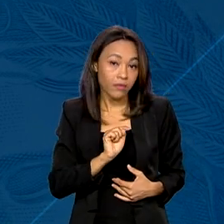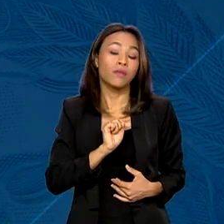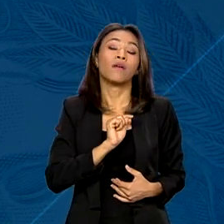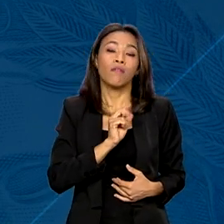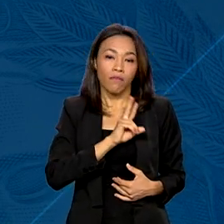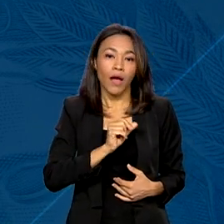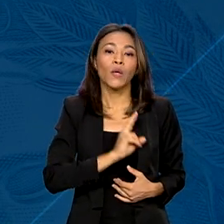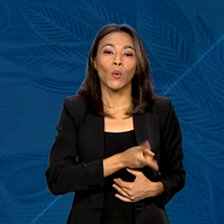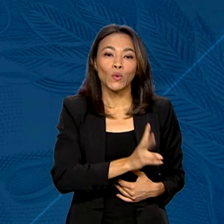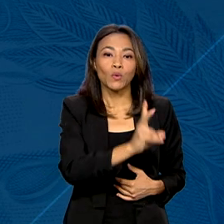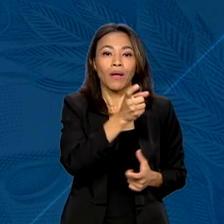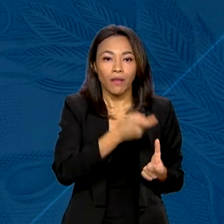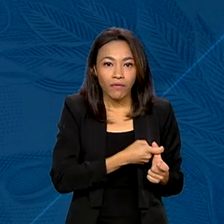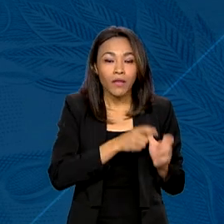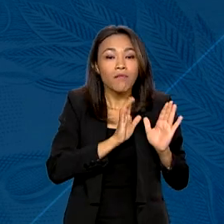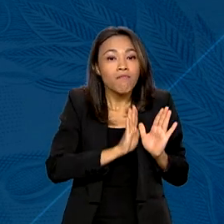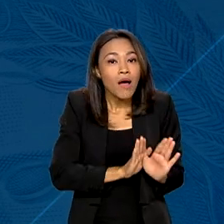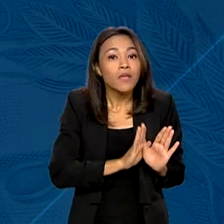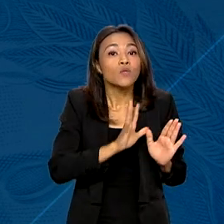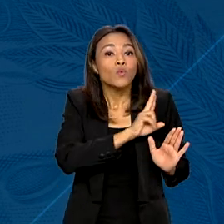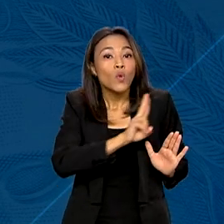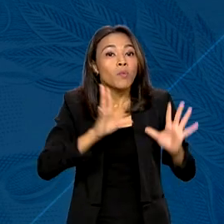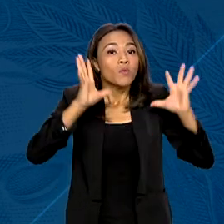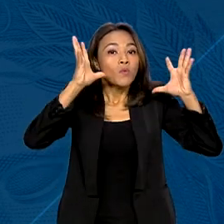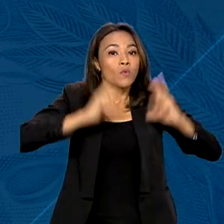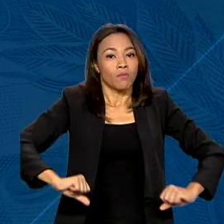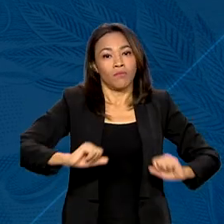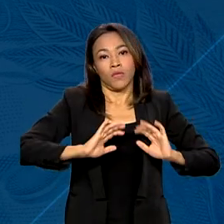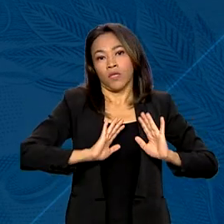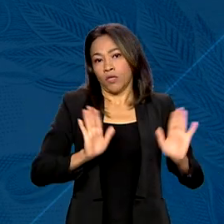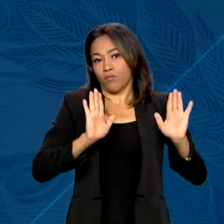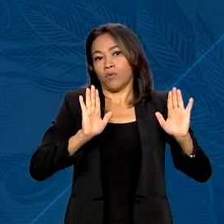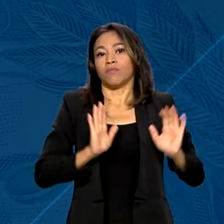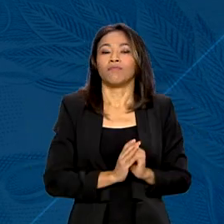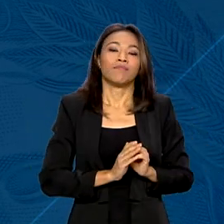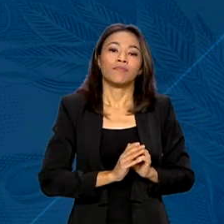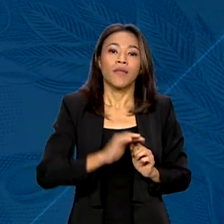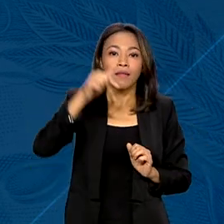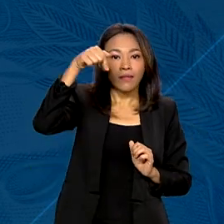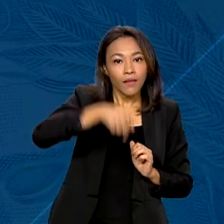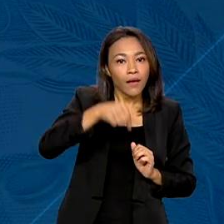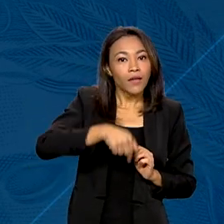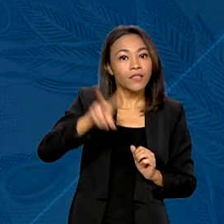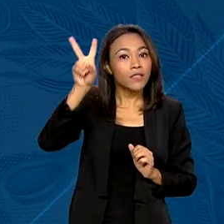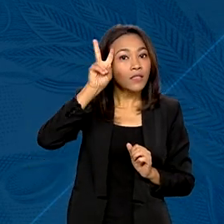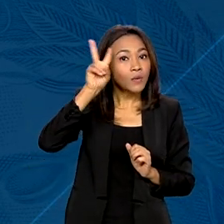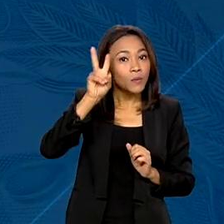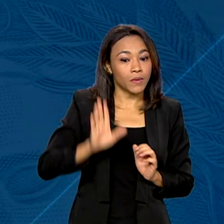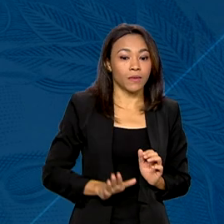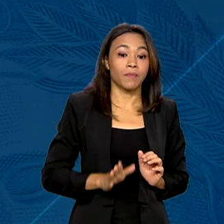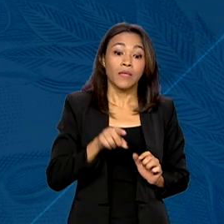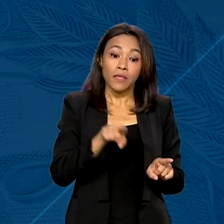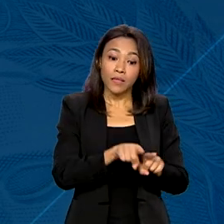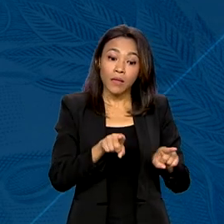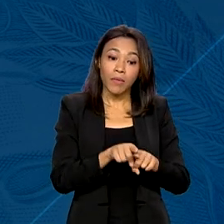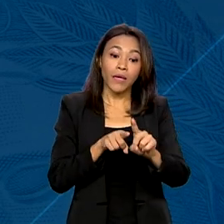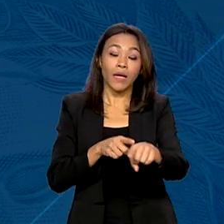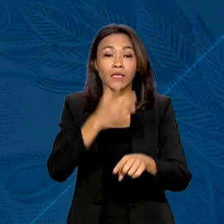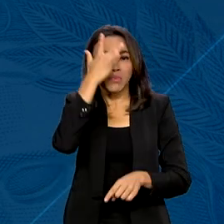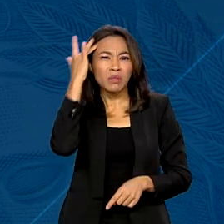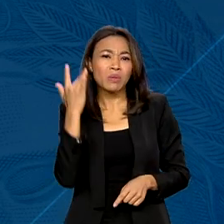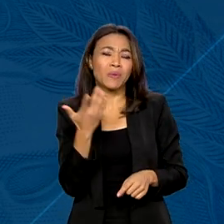continuar devendo, mas terá o nome limpo automaticamente a partir desta segunda-feira. Além disso, os